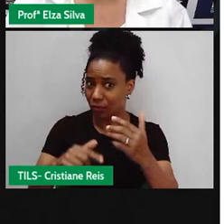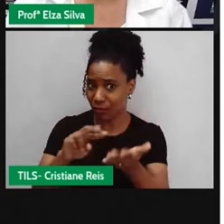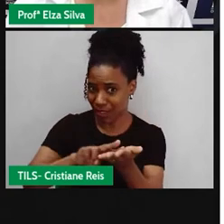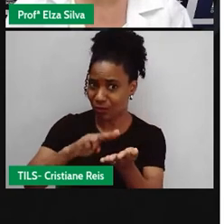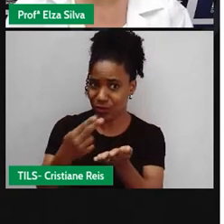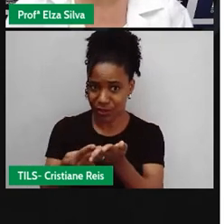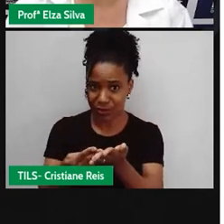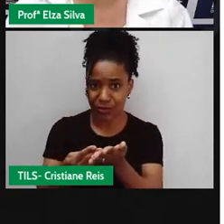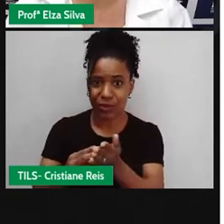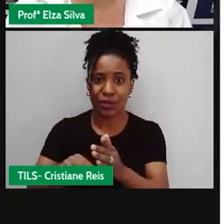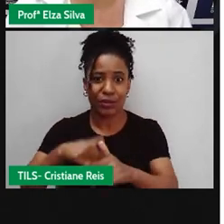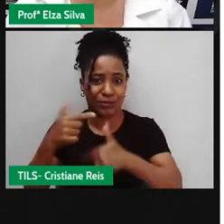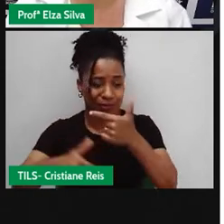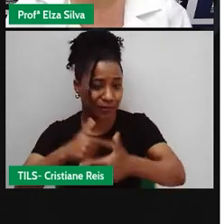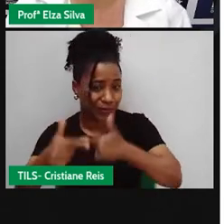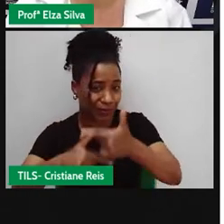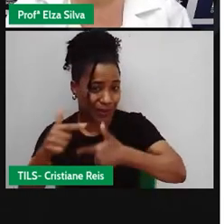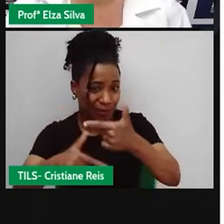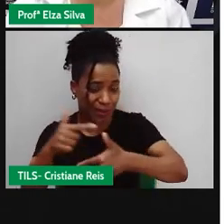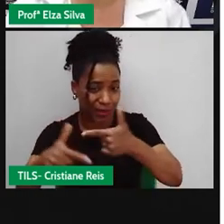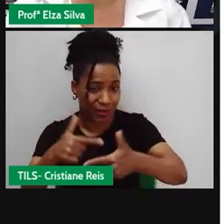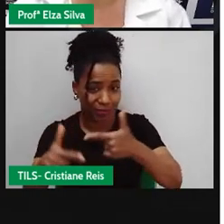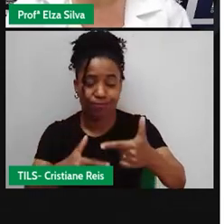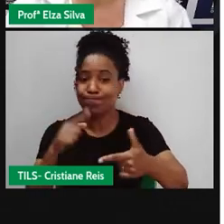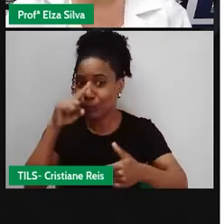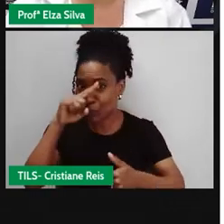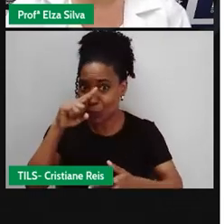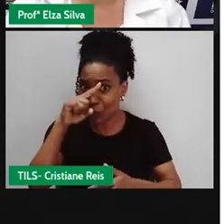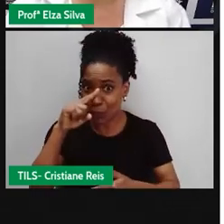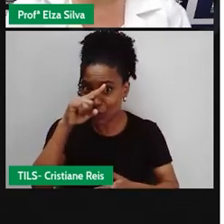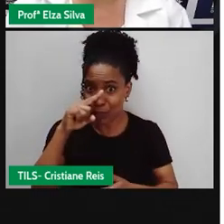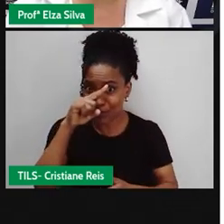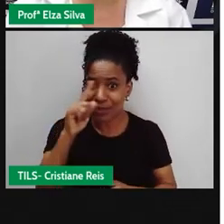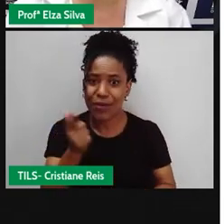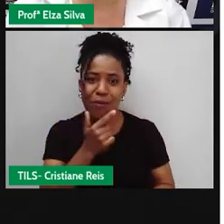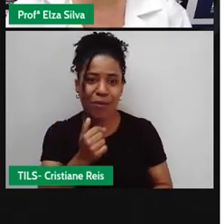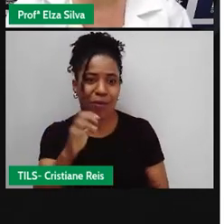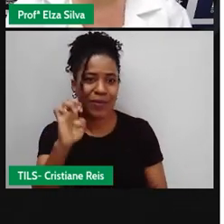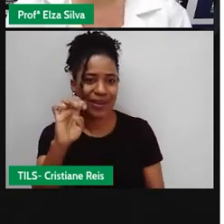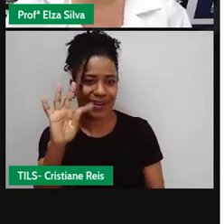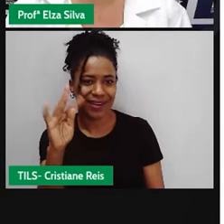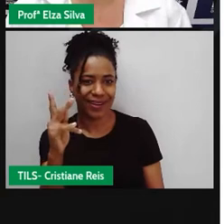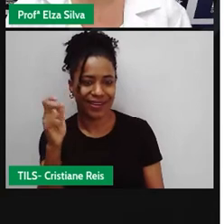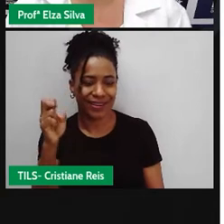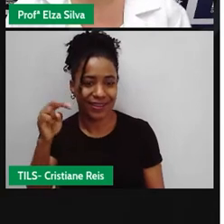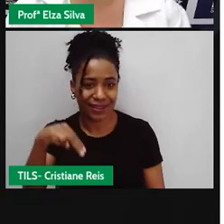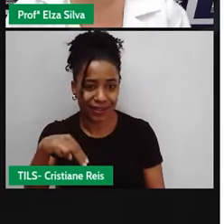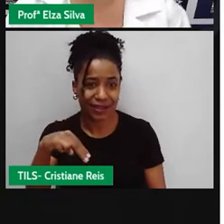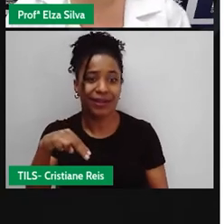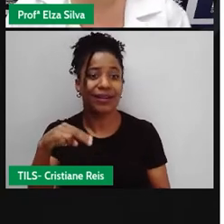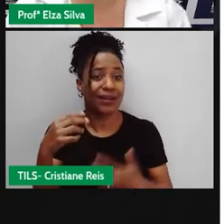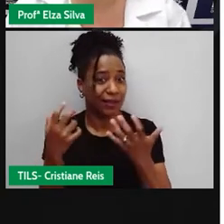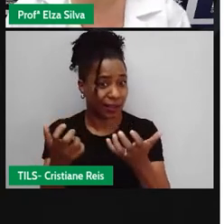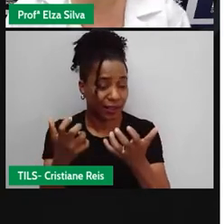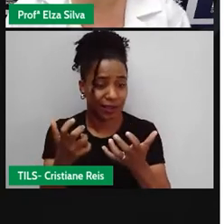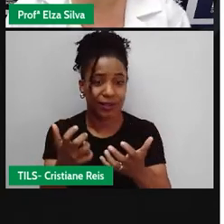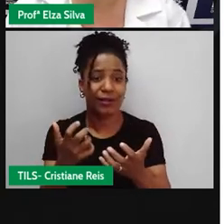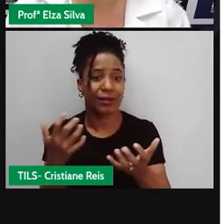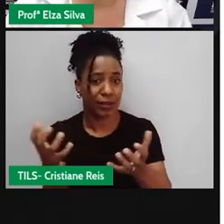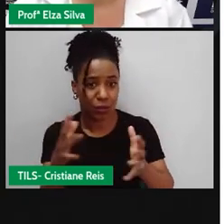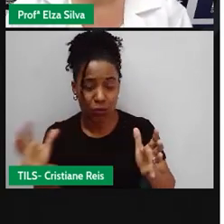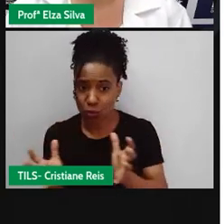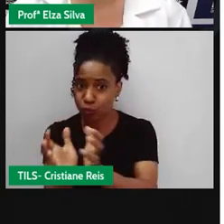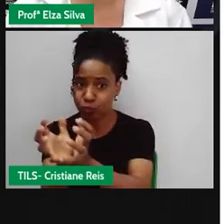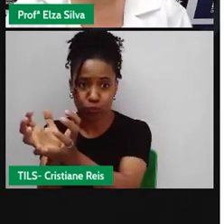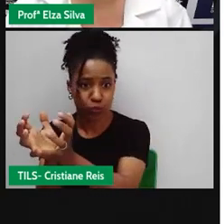Para recuperar o plutonium roubado O Ethan opta por salvar sua equipe ao invés de completar a missão